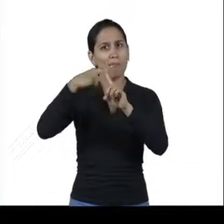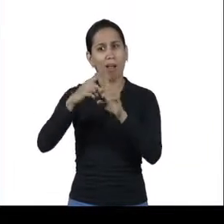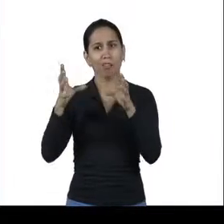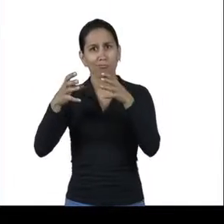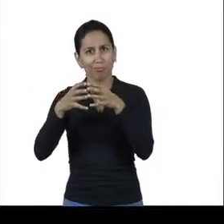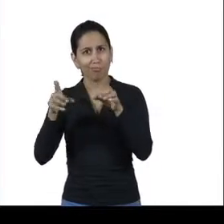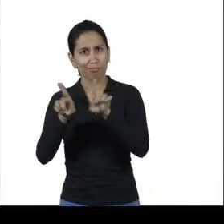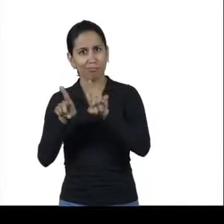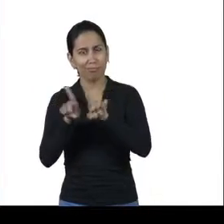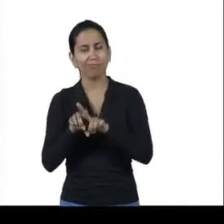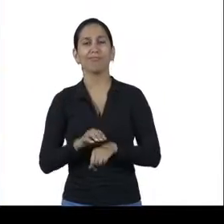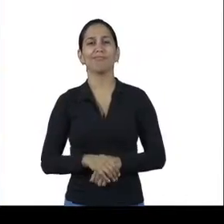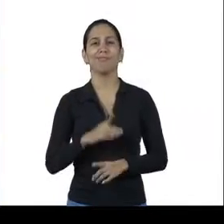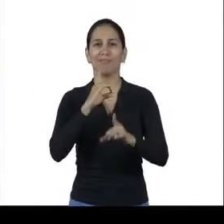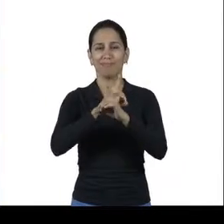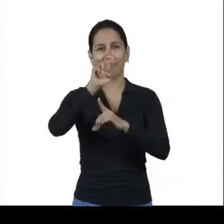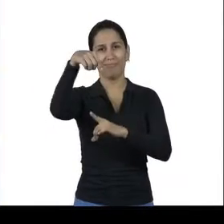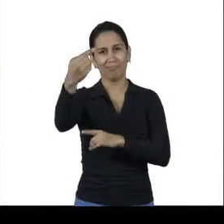para você e até a próxima!